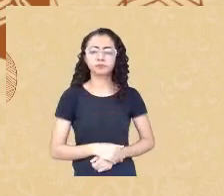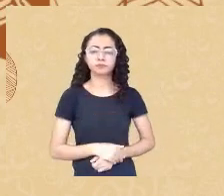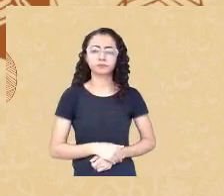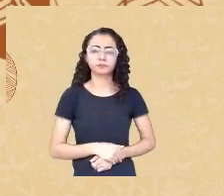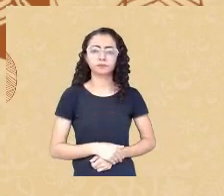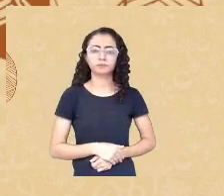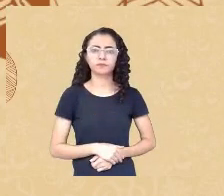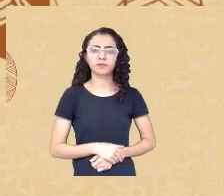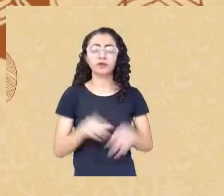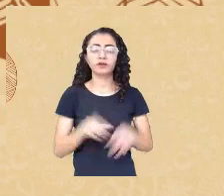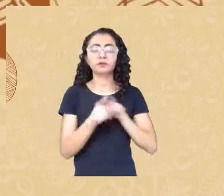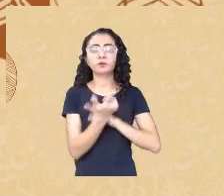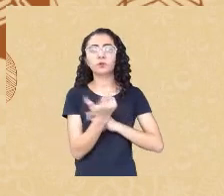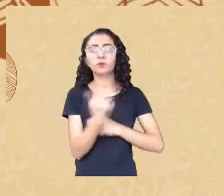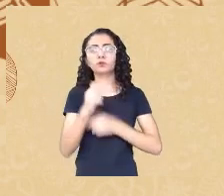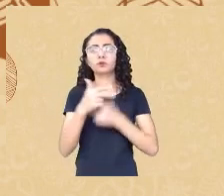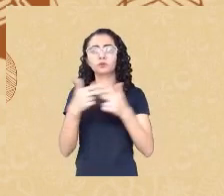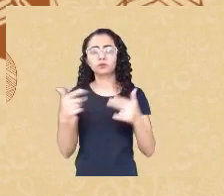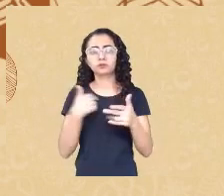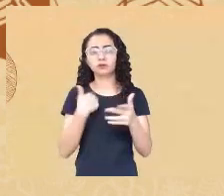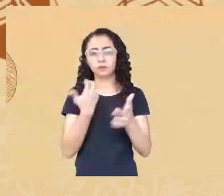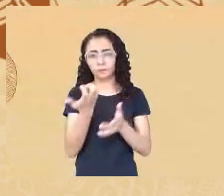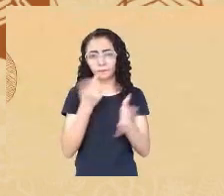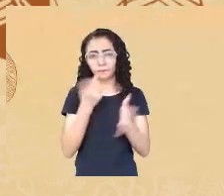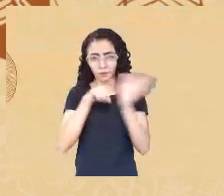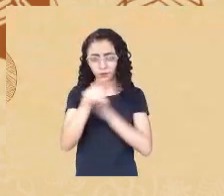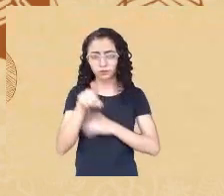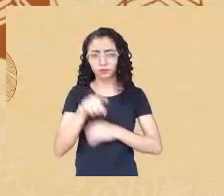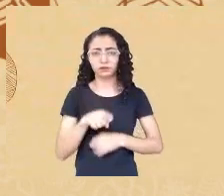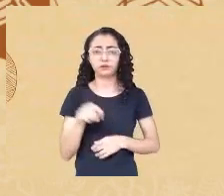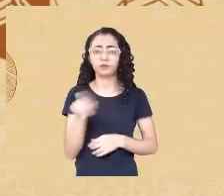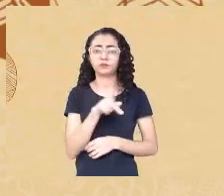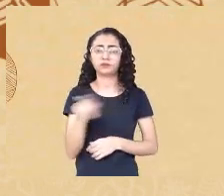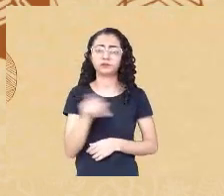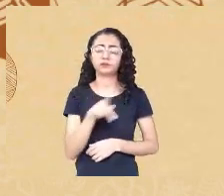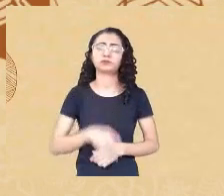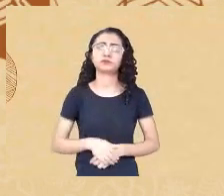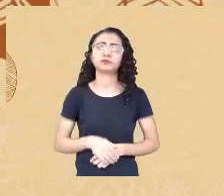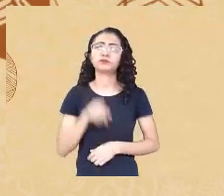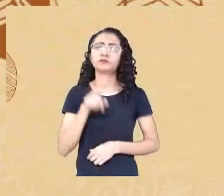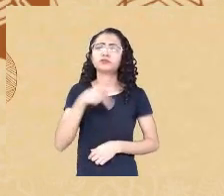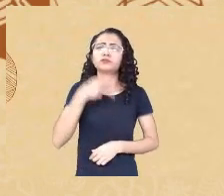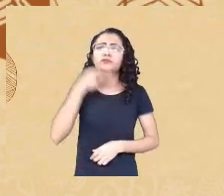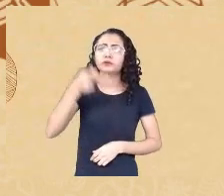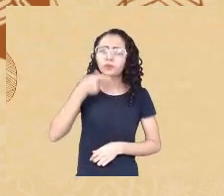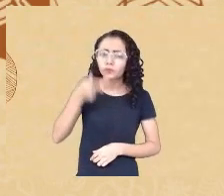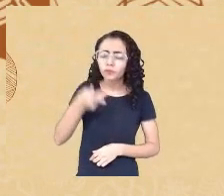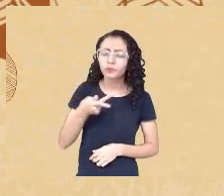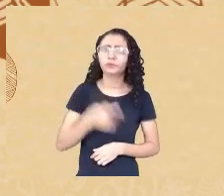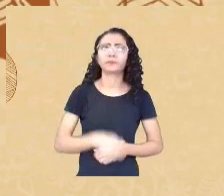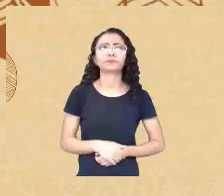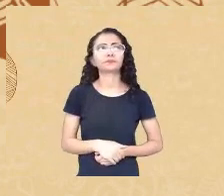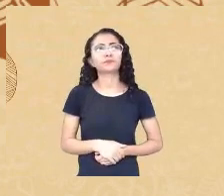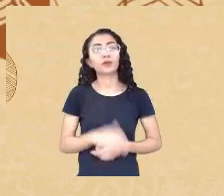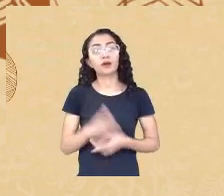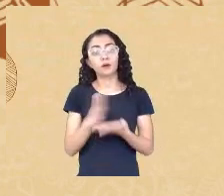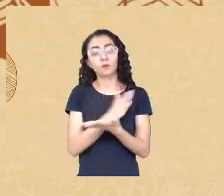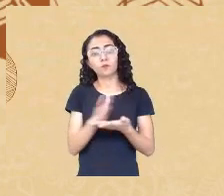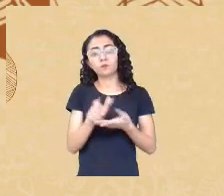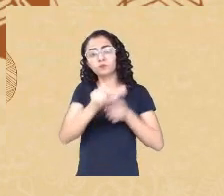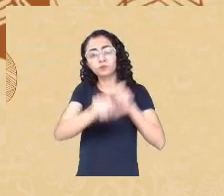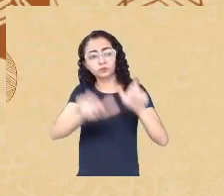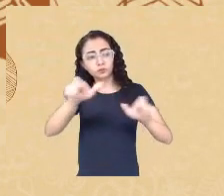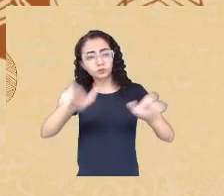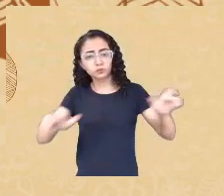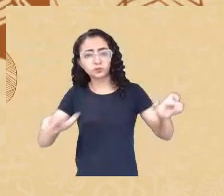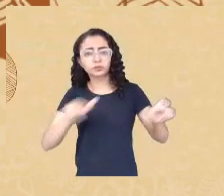perguntar para a professora Flávia porque em sua fala você disse que algumas pessoas apresentam quem embaixo